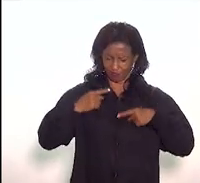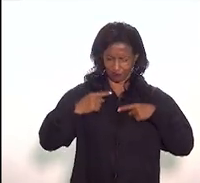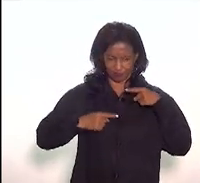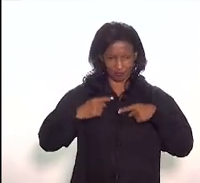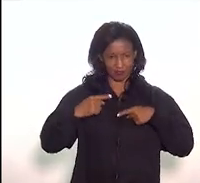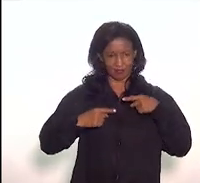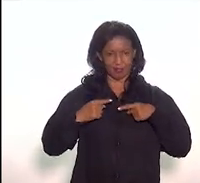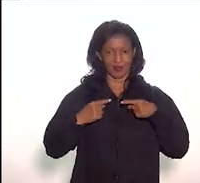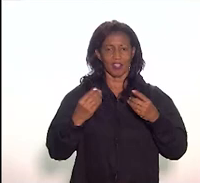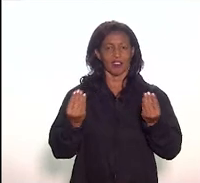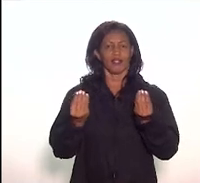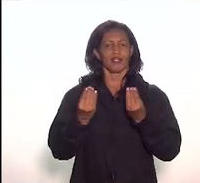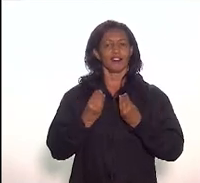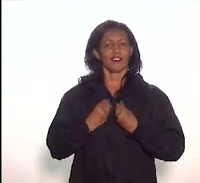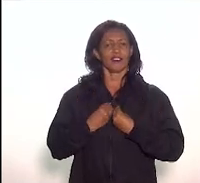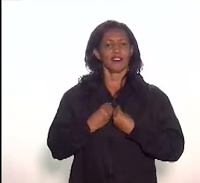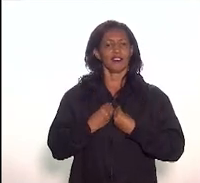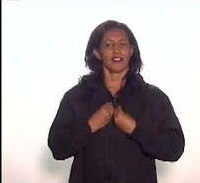trazer